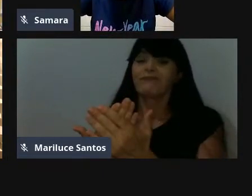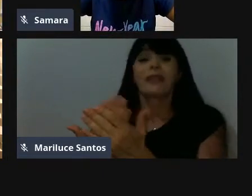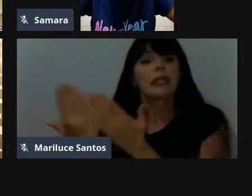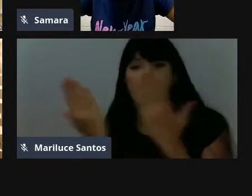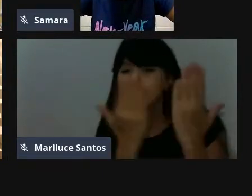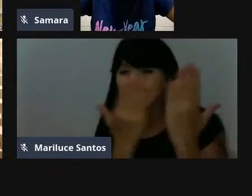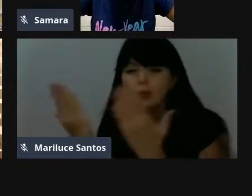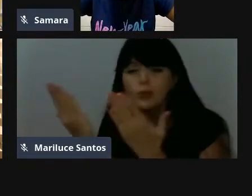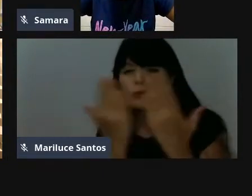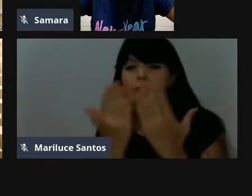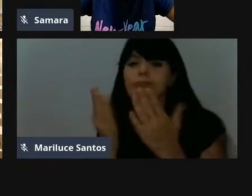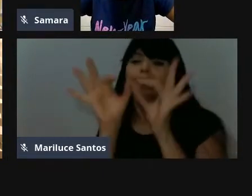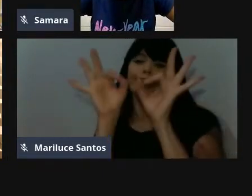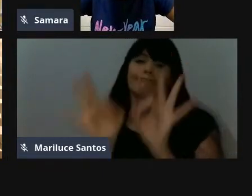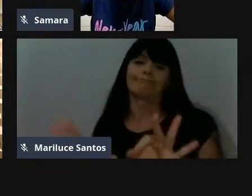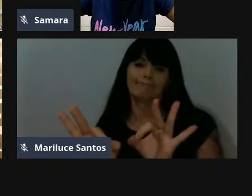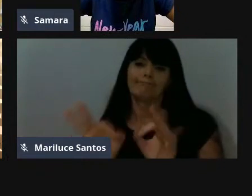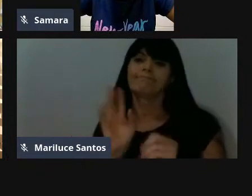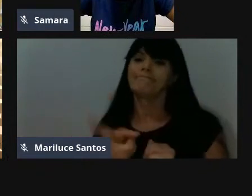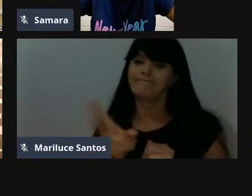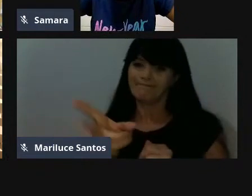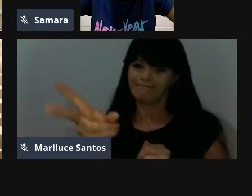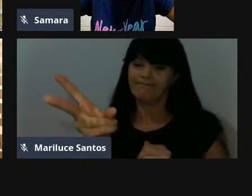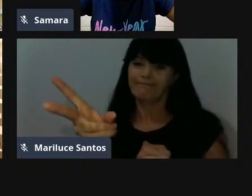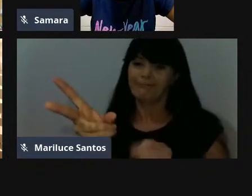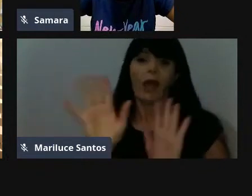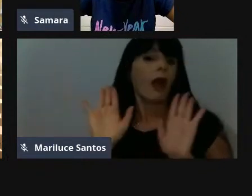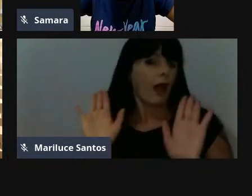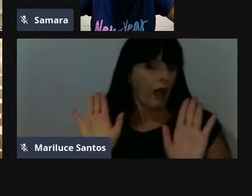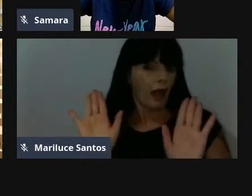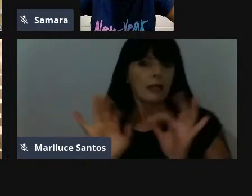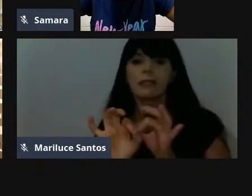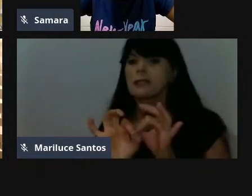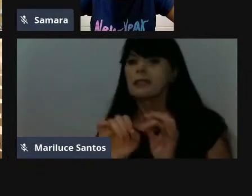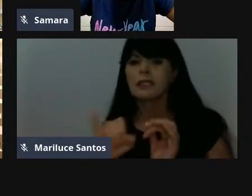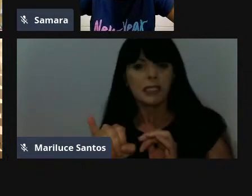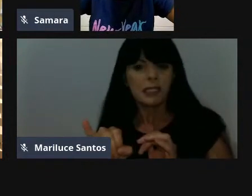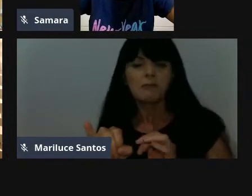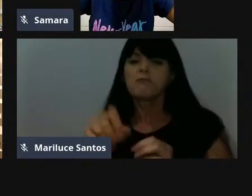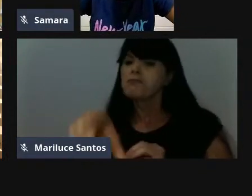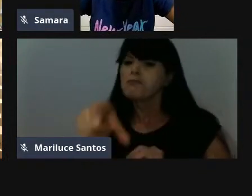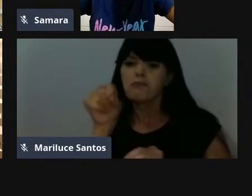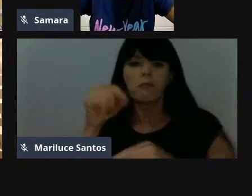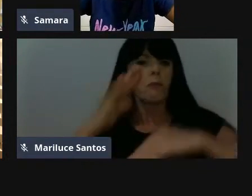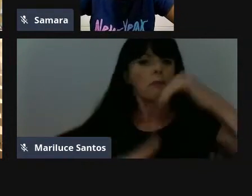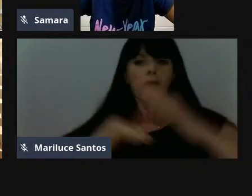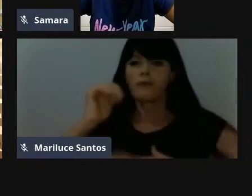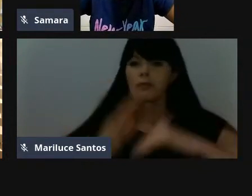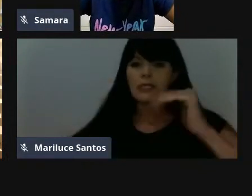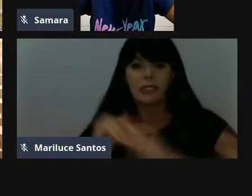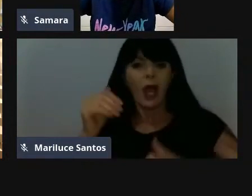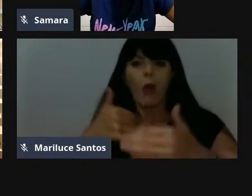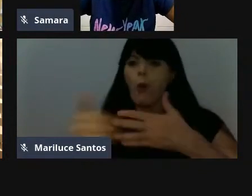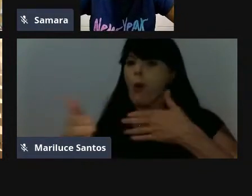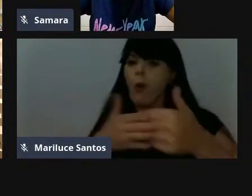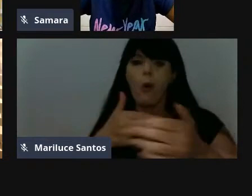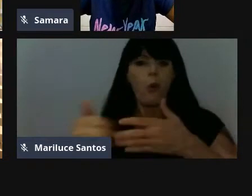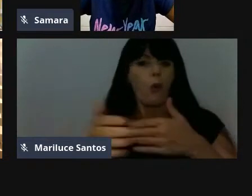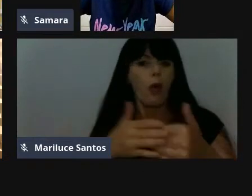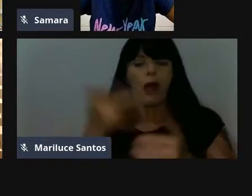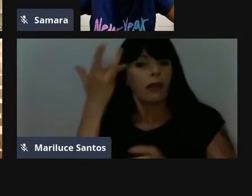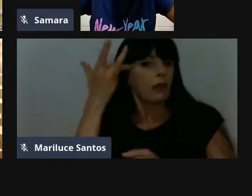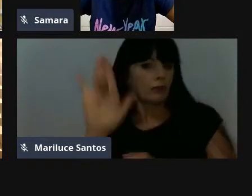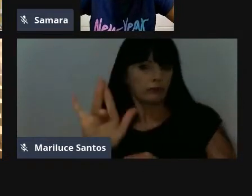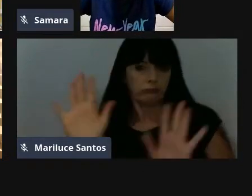sempre dá certo. Independente da profissão, da carreira ou da função que vai ser